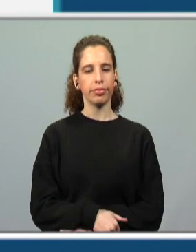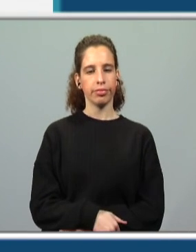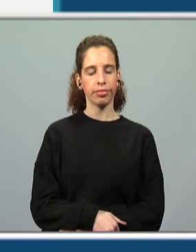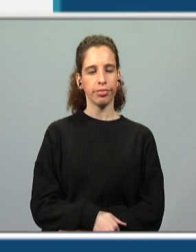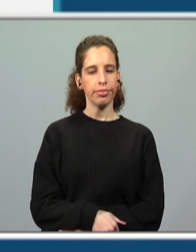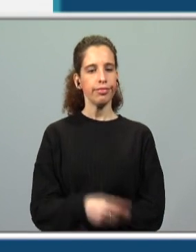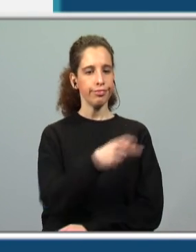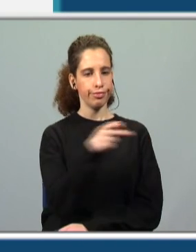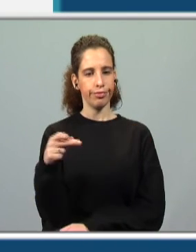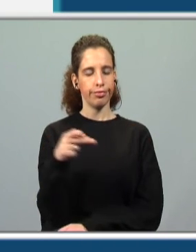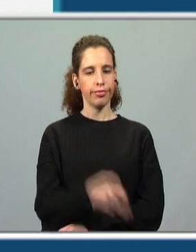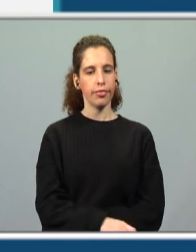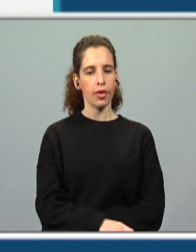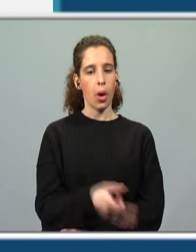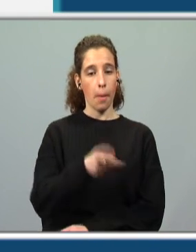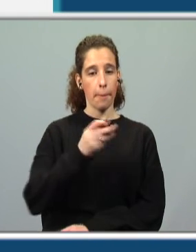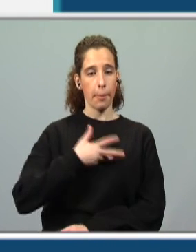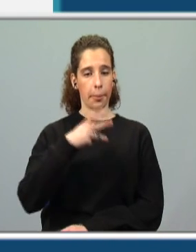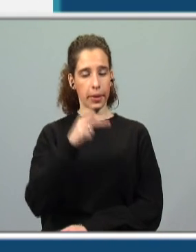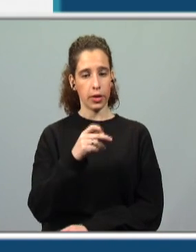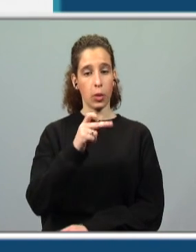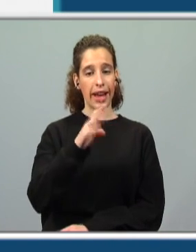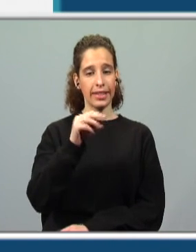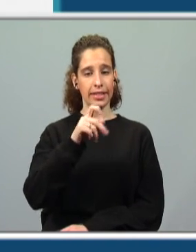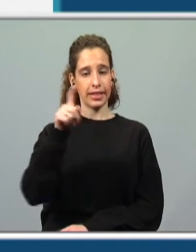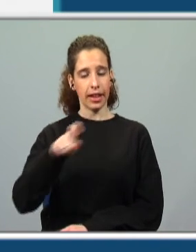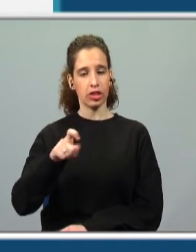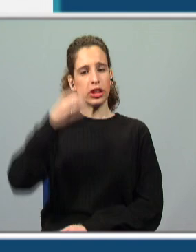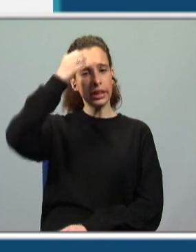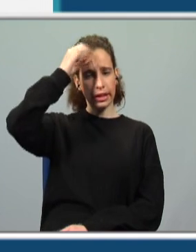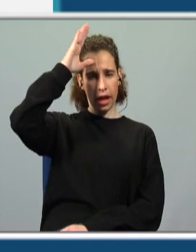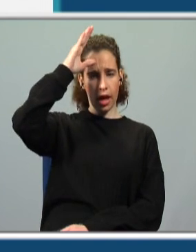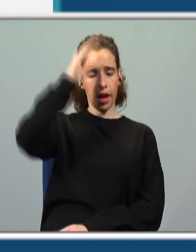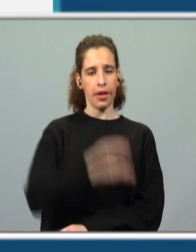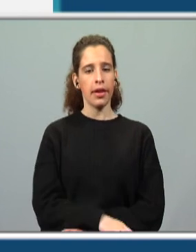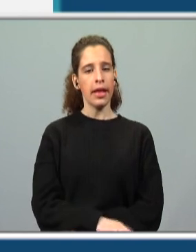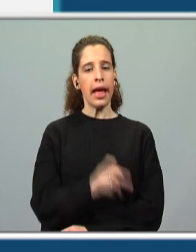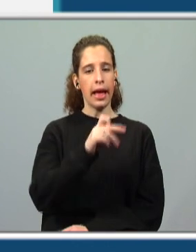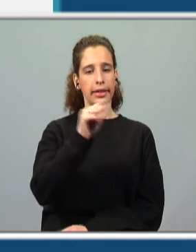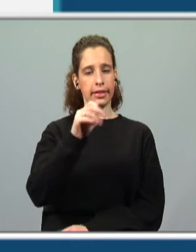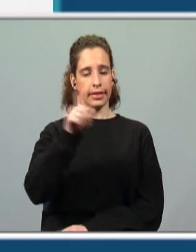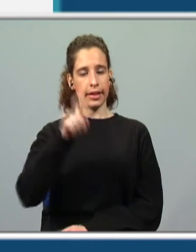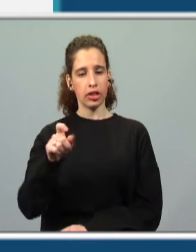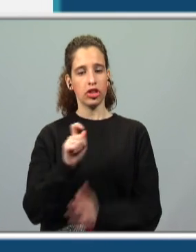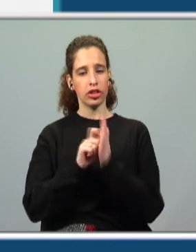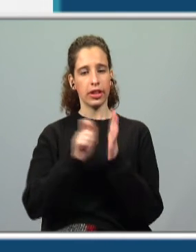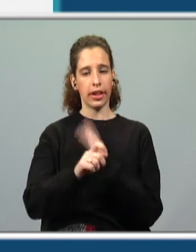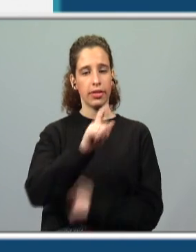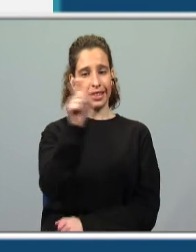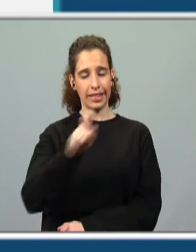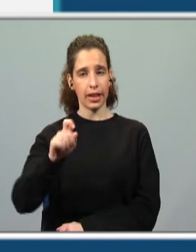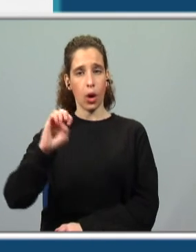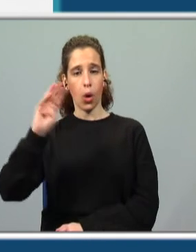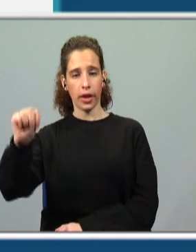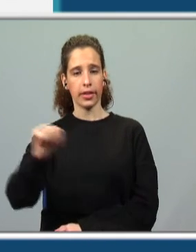Na frase, o Pedro é a Saz inteligente, a Saz escreve-se com "-s", ou